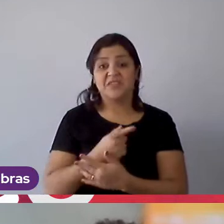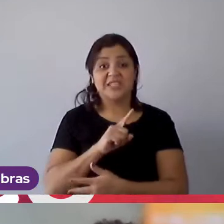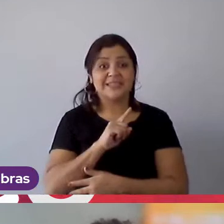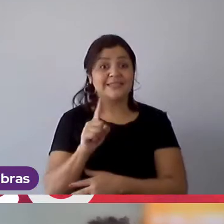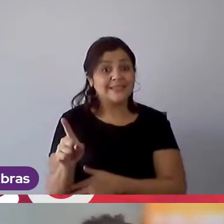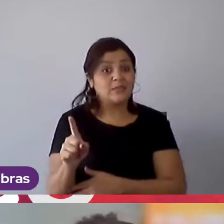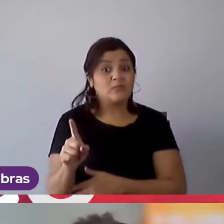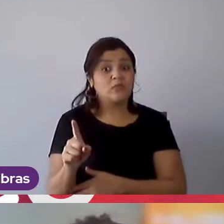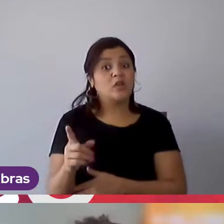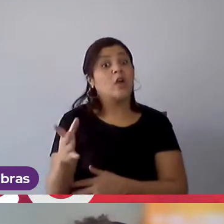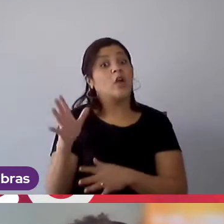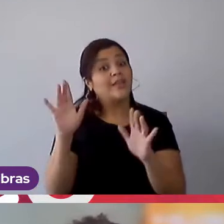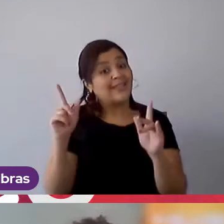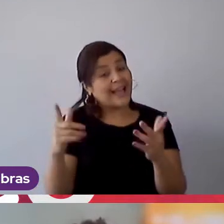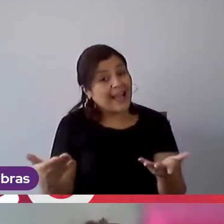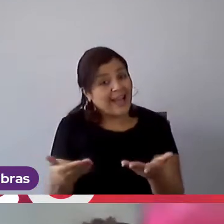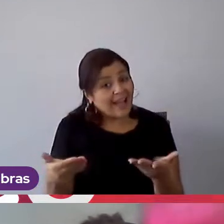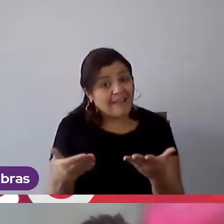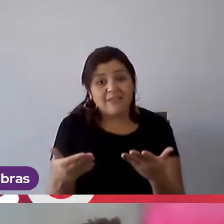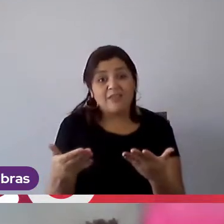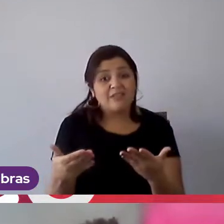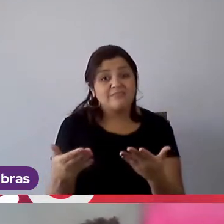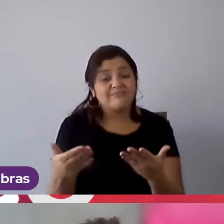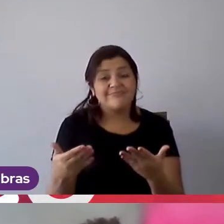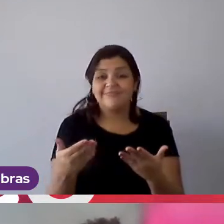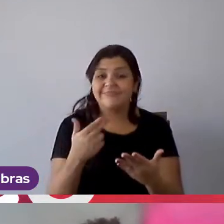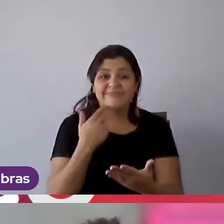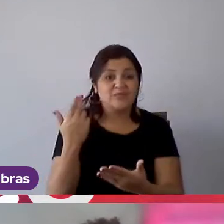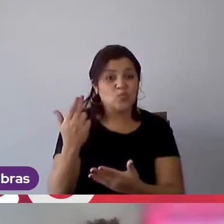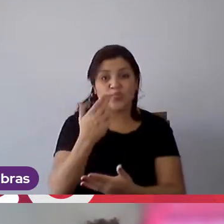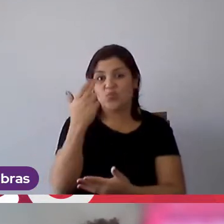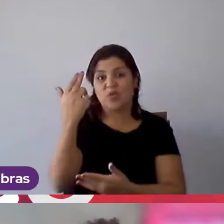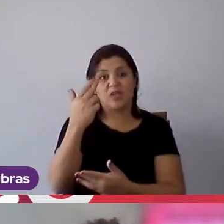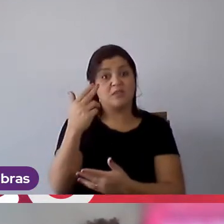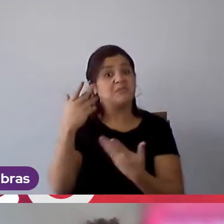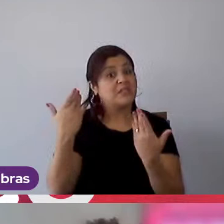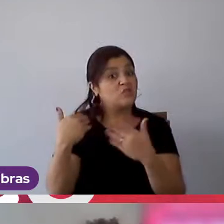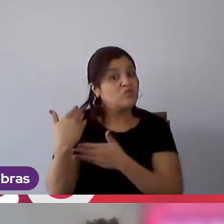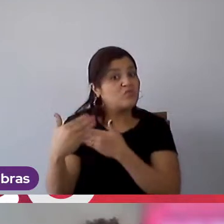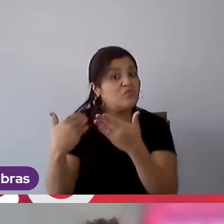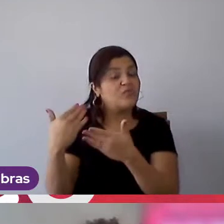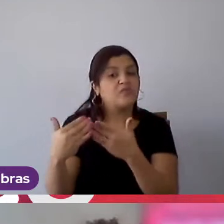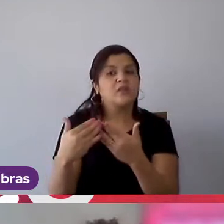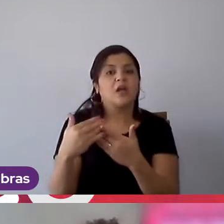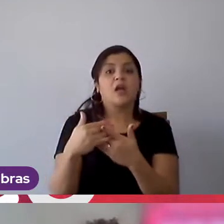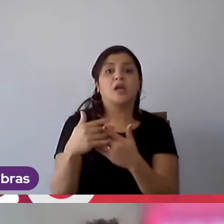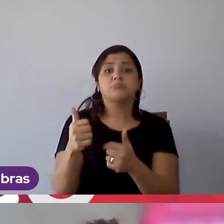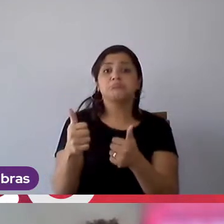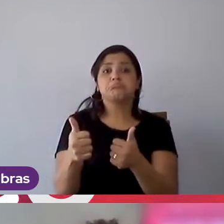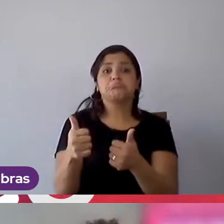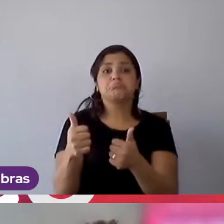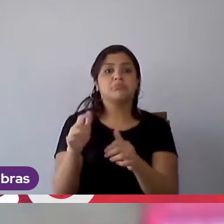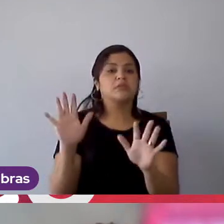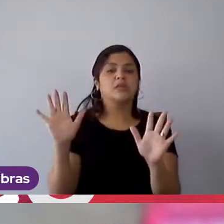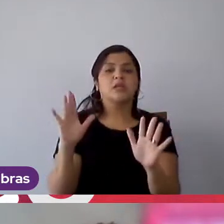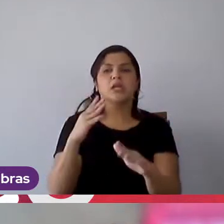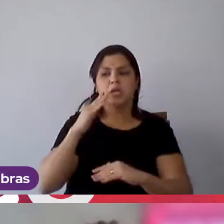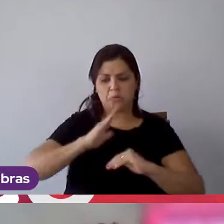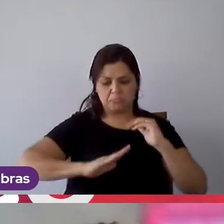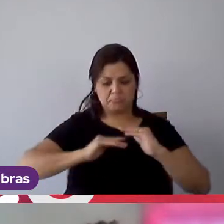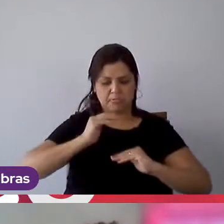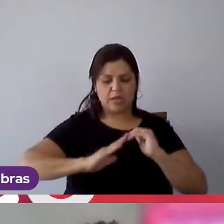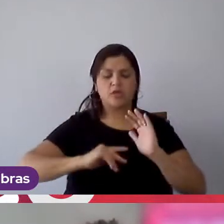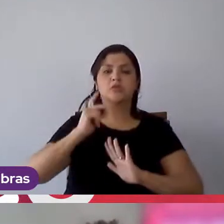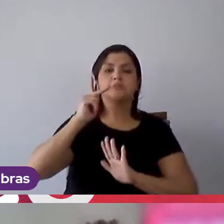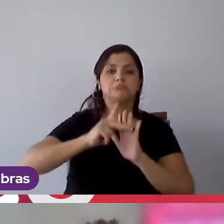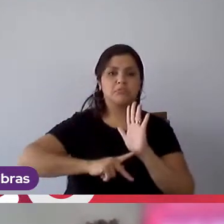um, olha Rafael, nesse momento, cresce, você precisa crescer um pouquinho mais, eu escutei como isso, eu apliquei no meu case